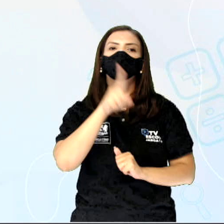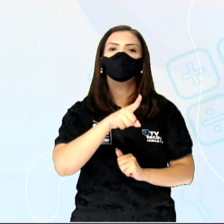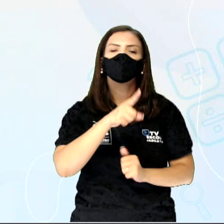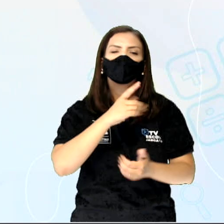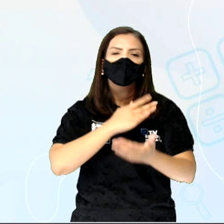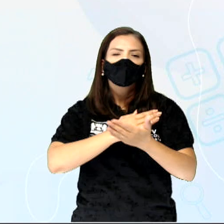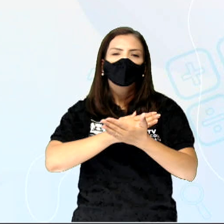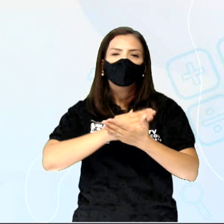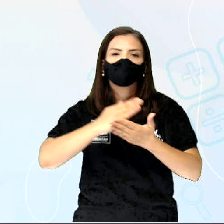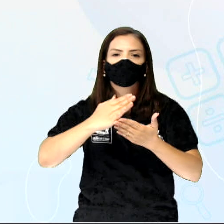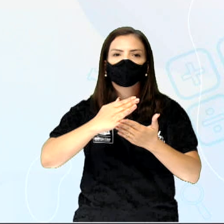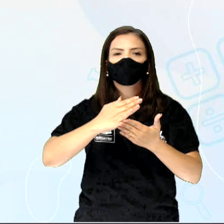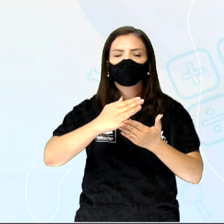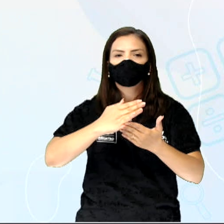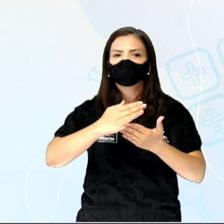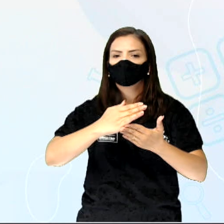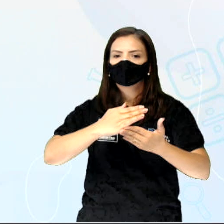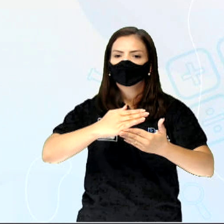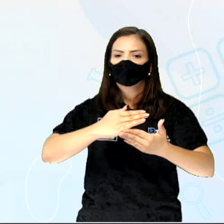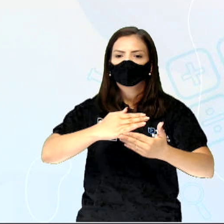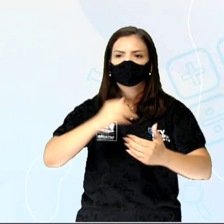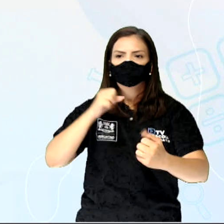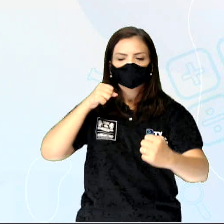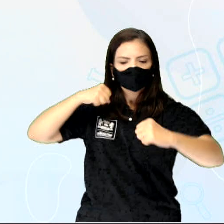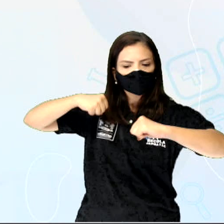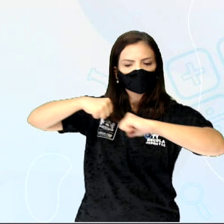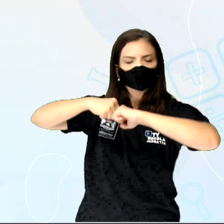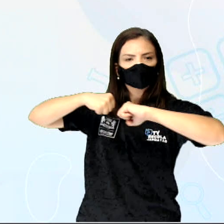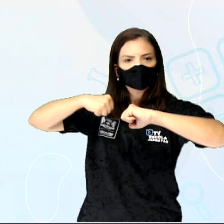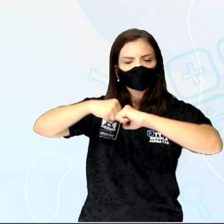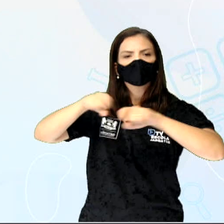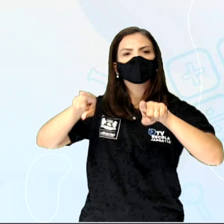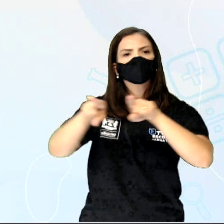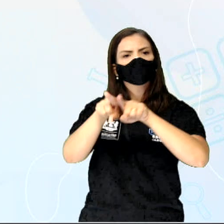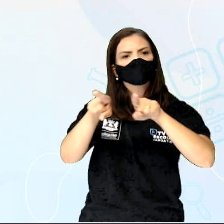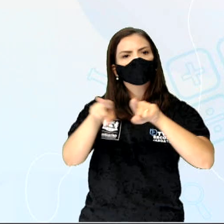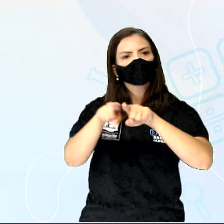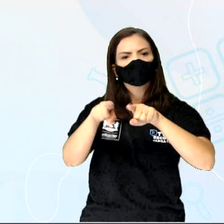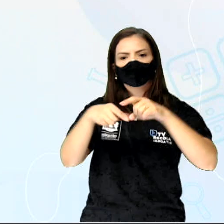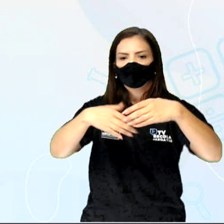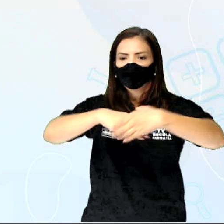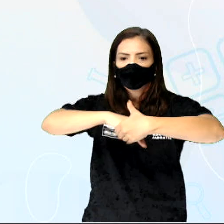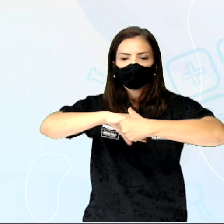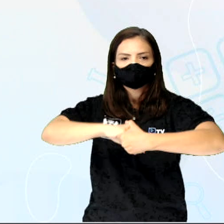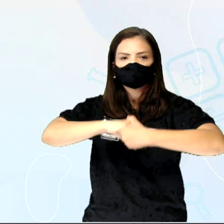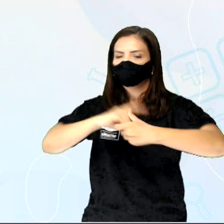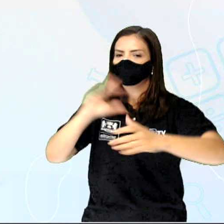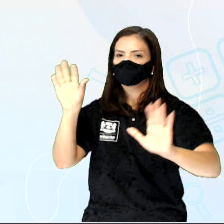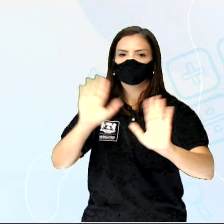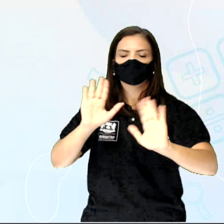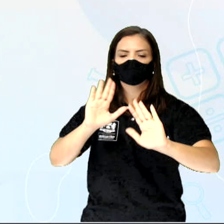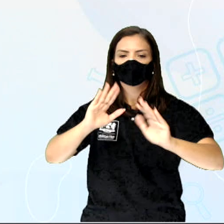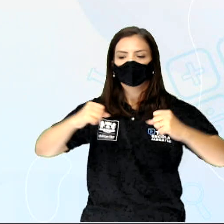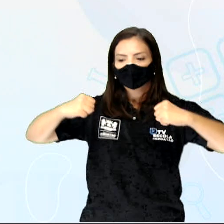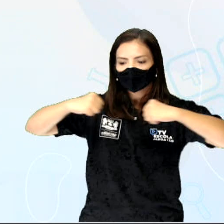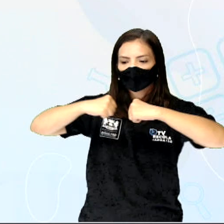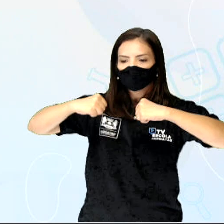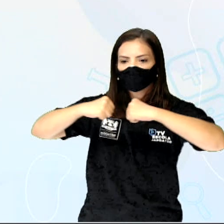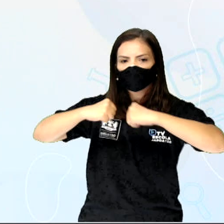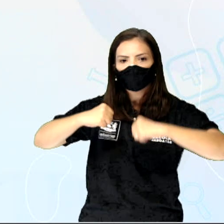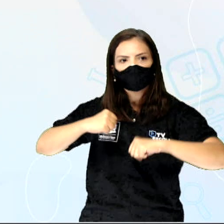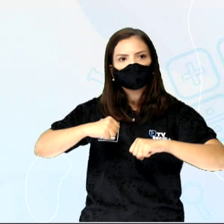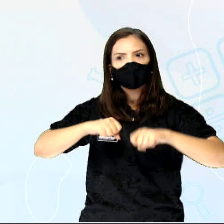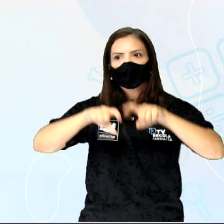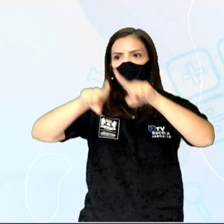começaram, aliás, de apertar as mãos, eles começaram a dar esse soquinho. E como tem uma plateia muito grande, o basquete, a plateia gostou e